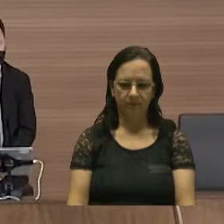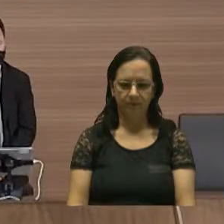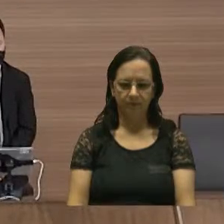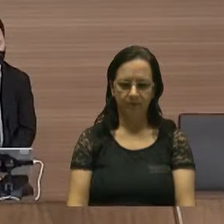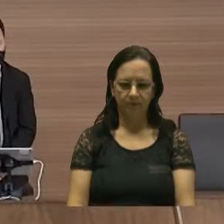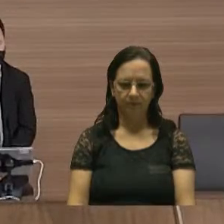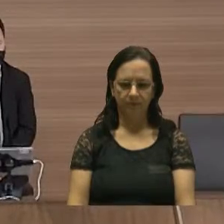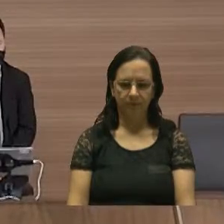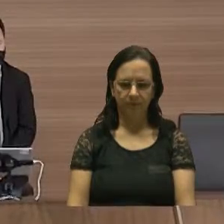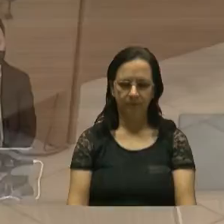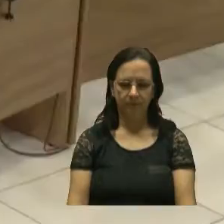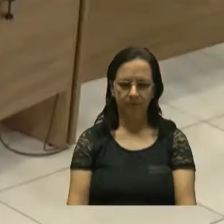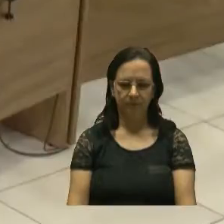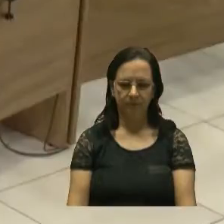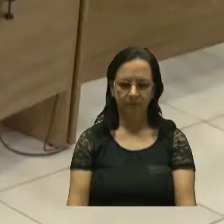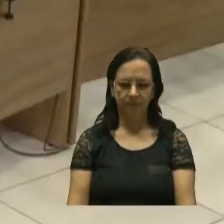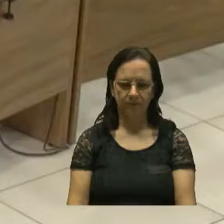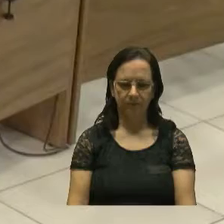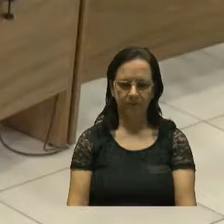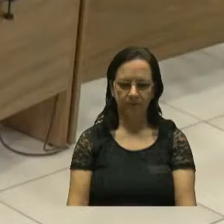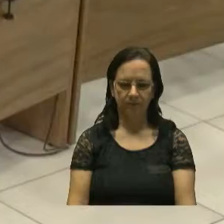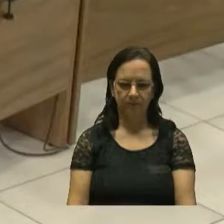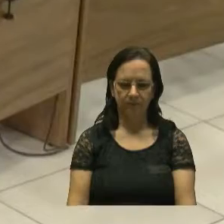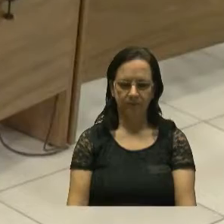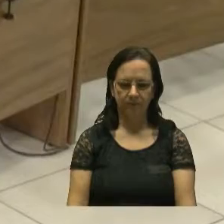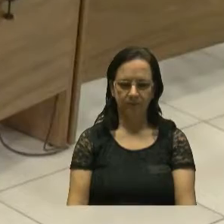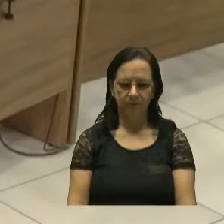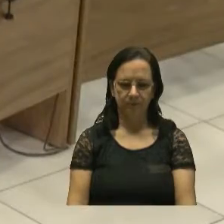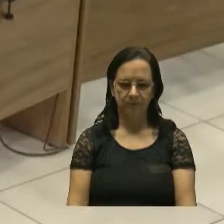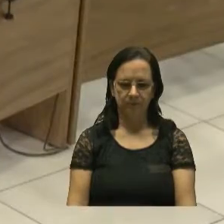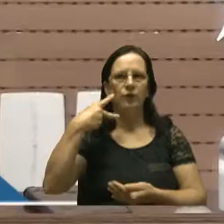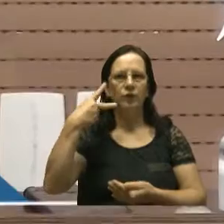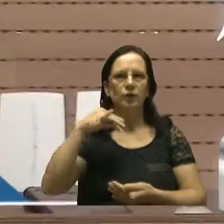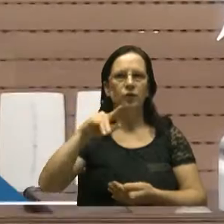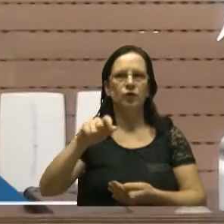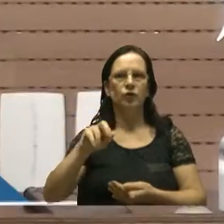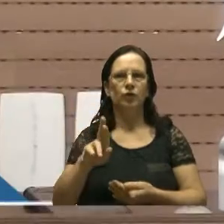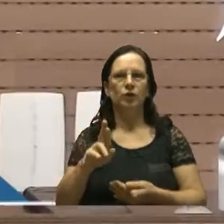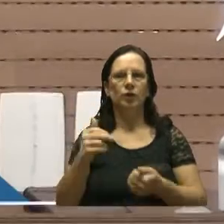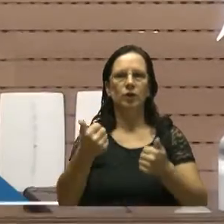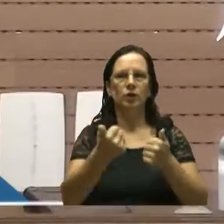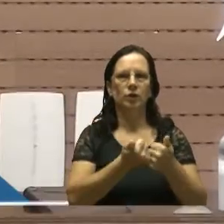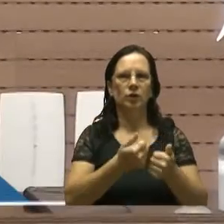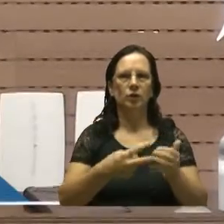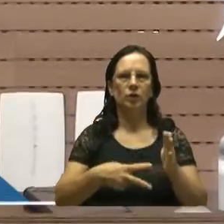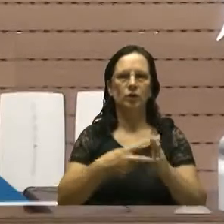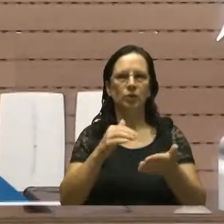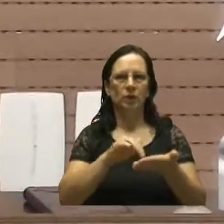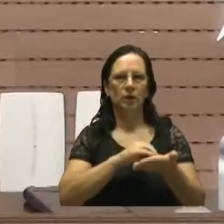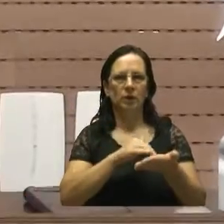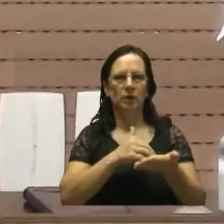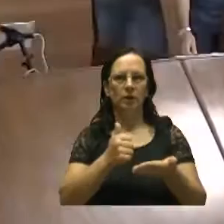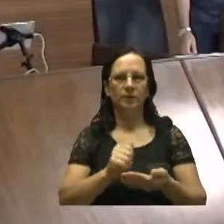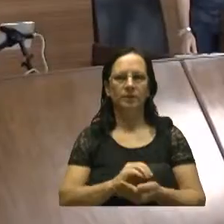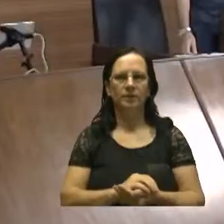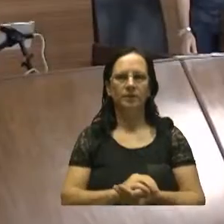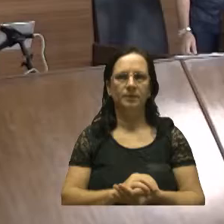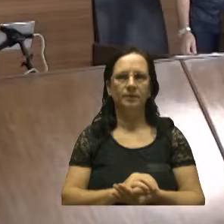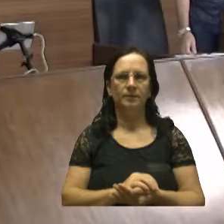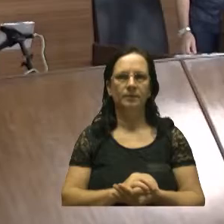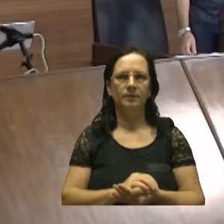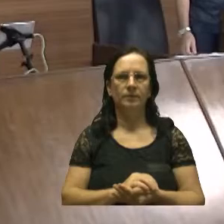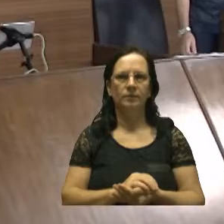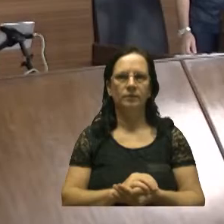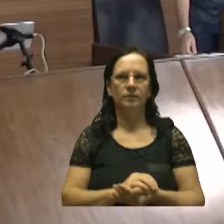a administração a celebrar o convênio com o Tribunal de Justiça do Estado de São Paulo, com marca de Cubatão, com o